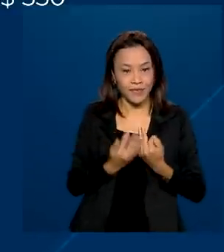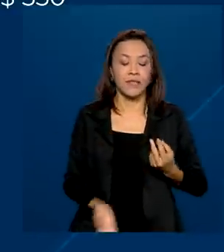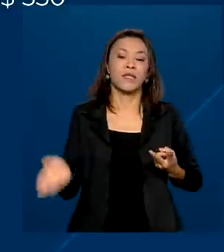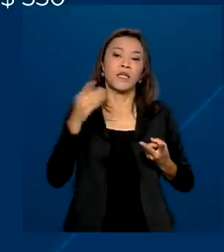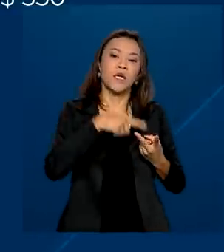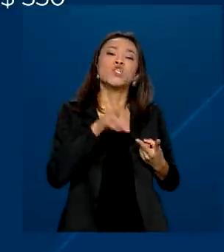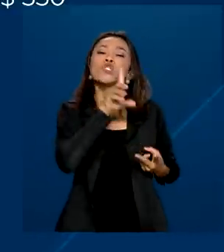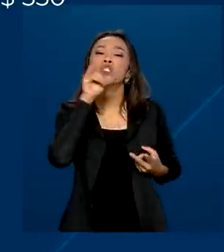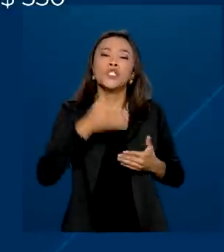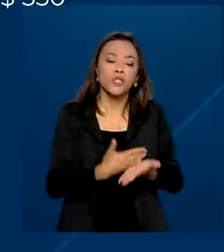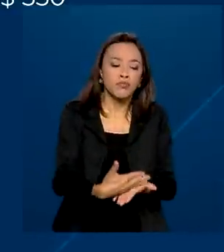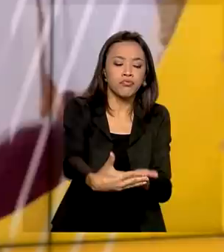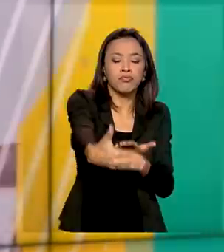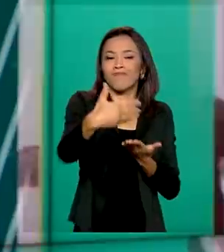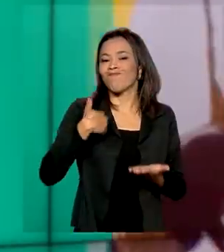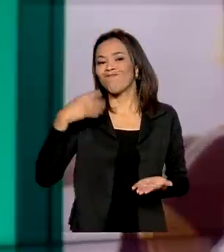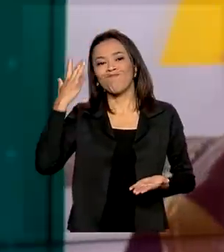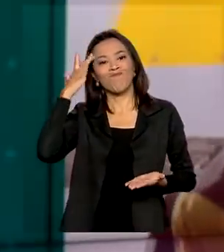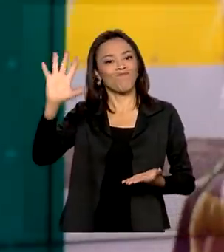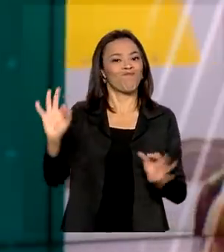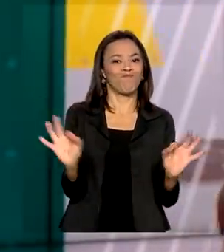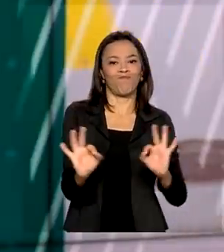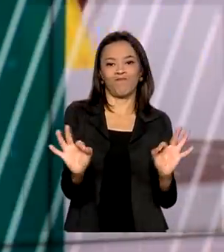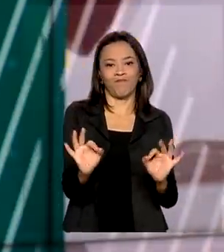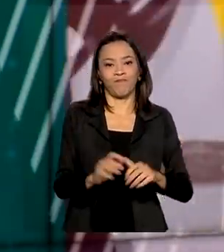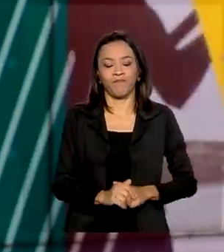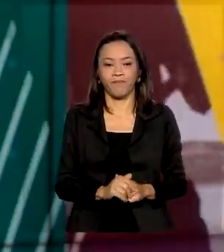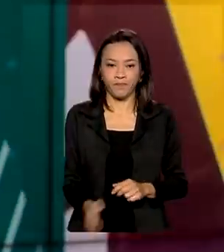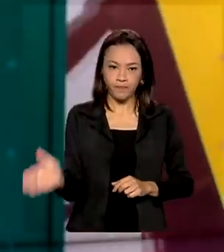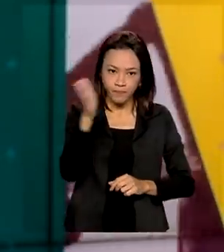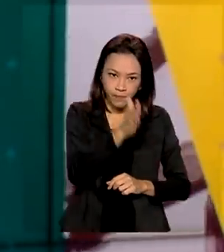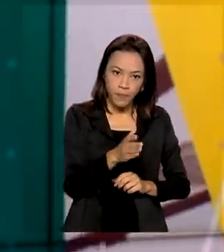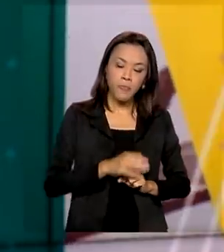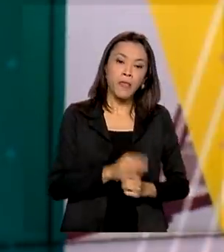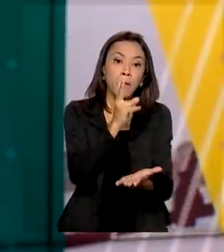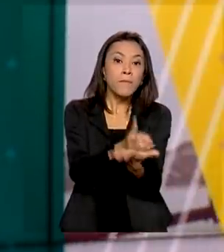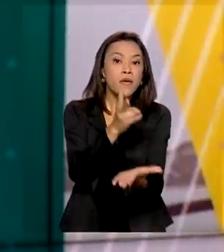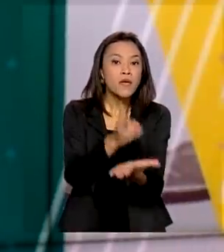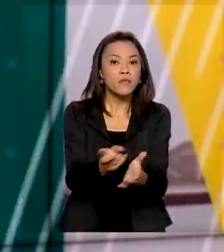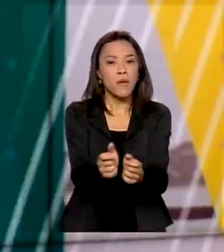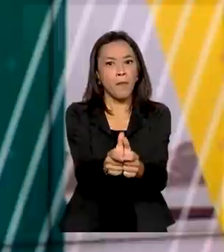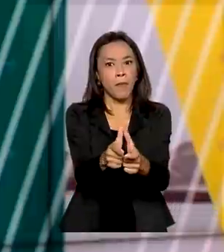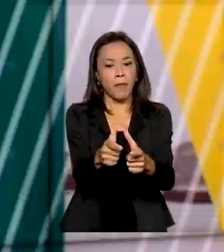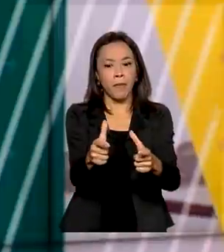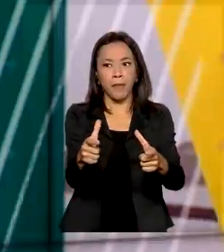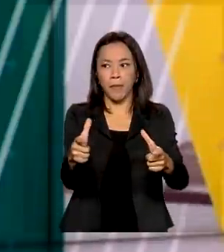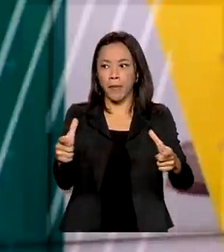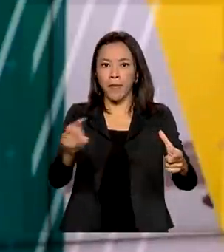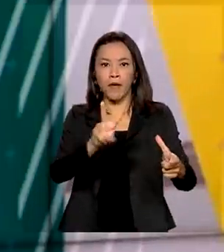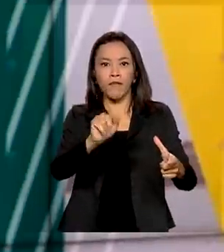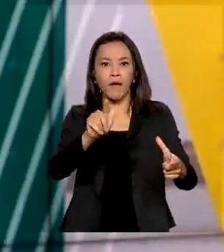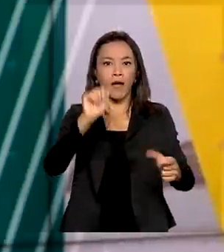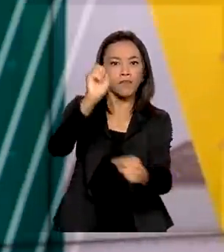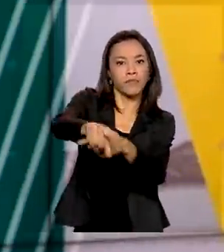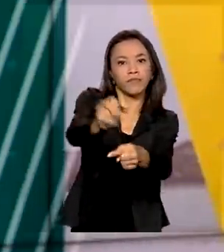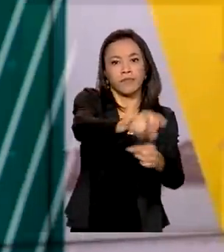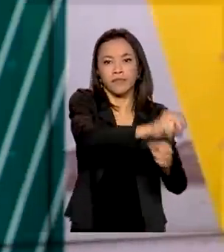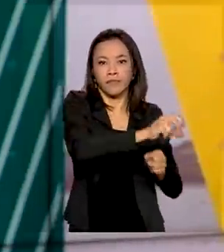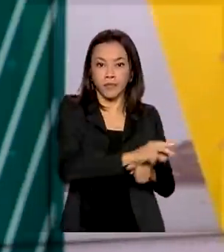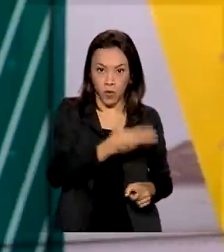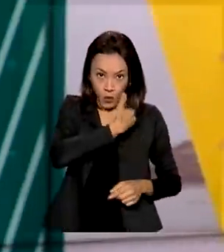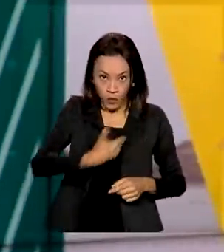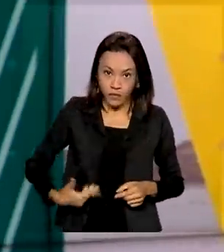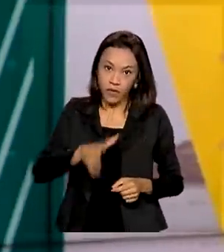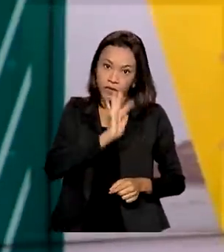não têm data para começar. Mesmo com o crescimento de vagas no mercado de trabalho, o governo federal continua com as